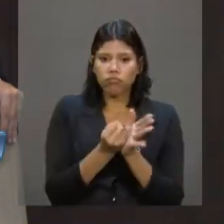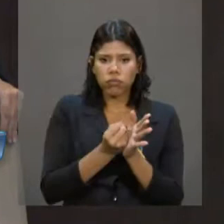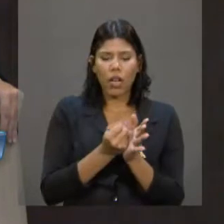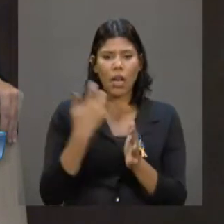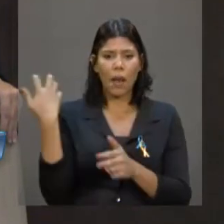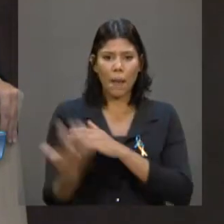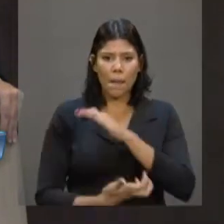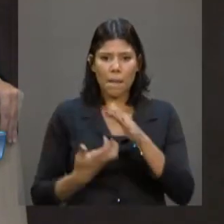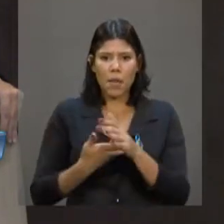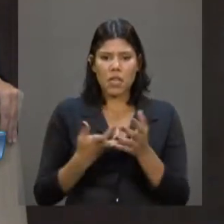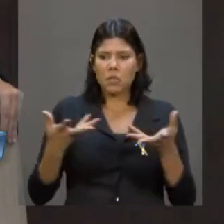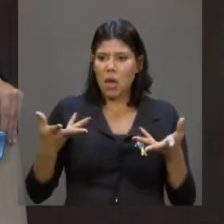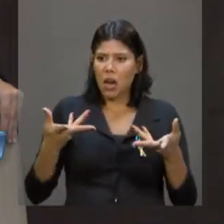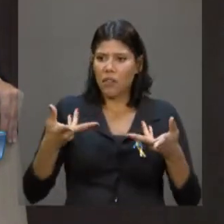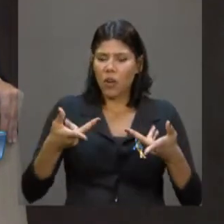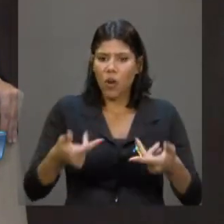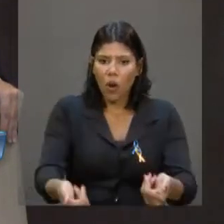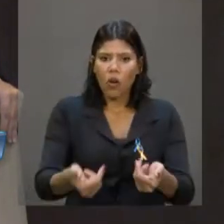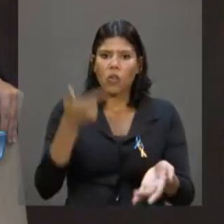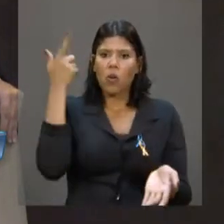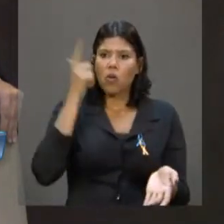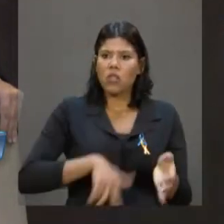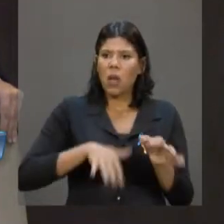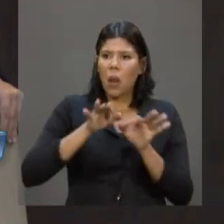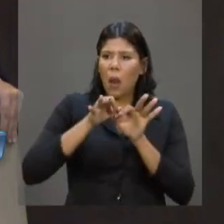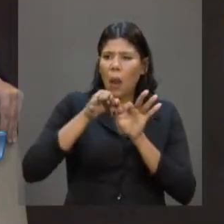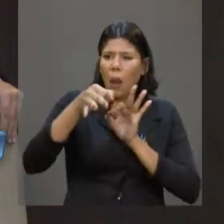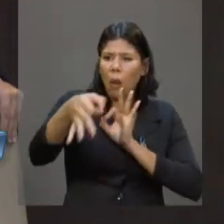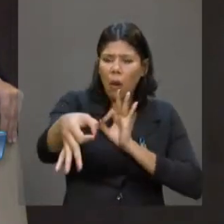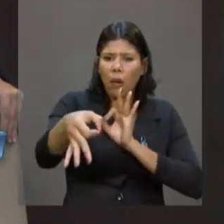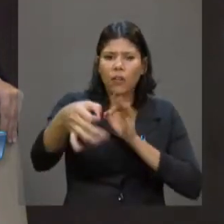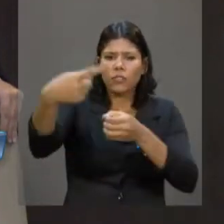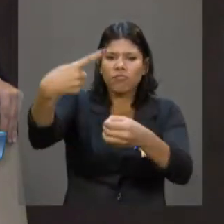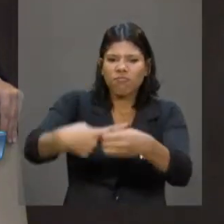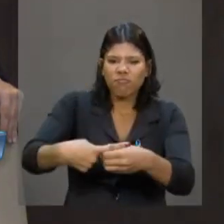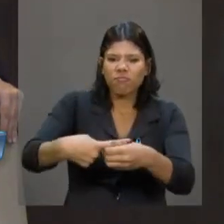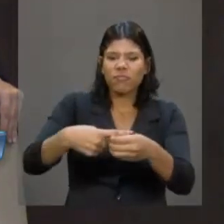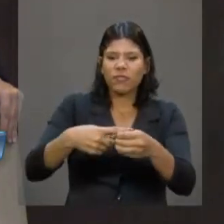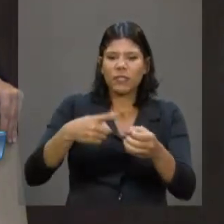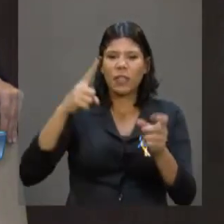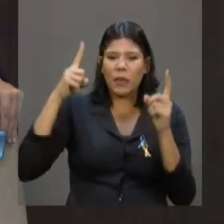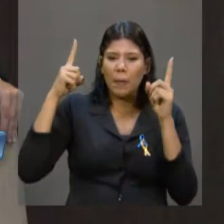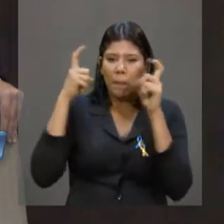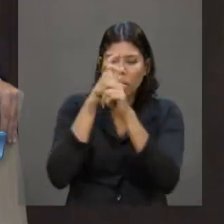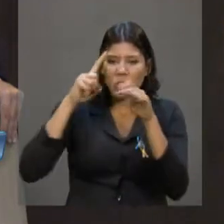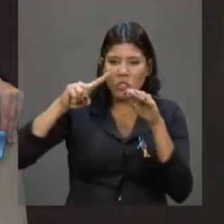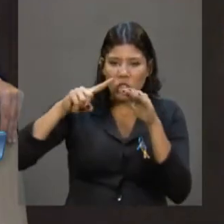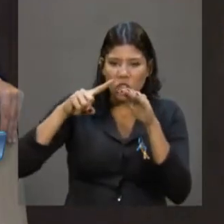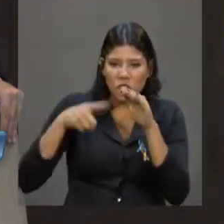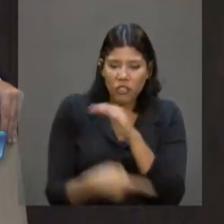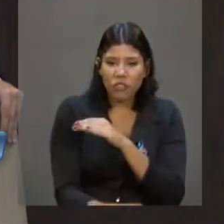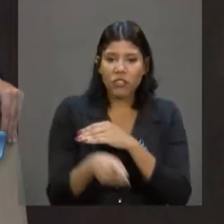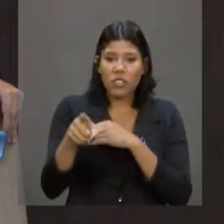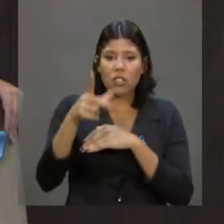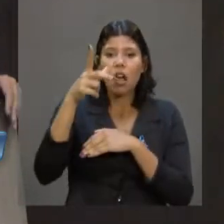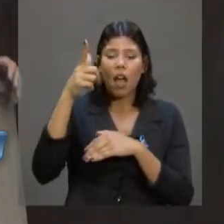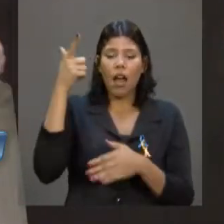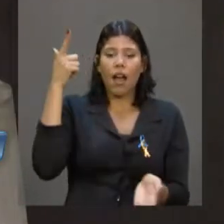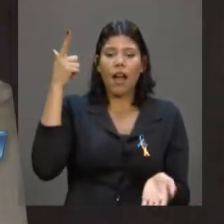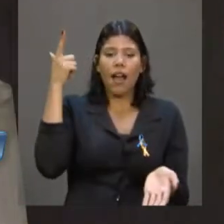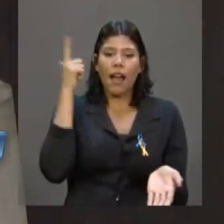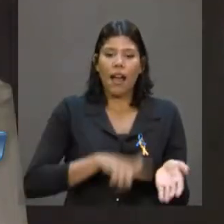empresa que é eficiente, que chegava aos mais longínquos rincões do país. Quem está me escutando aqui, obviamente,